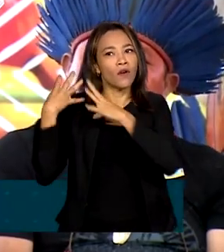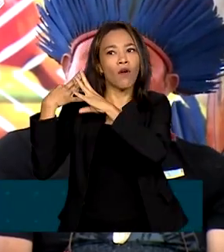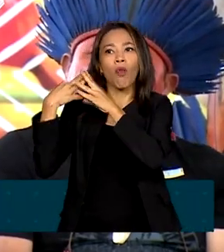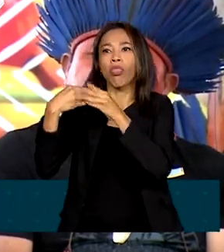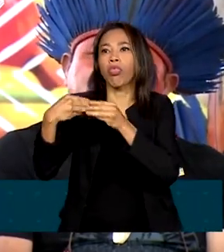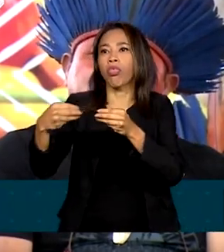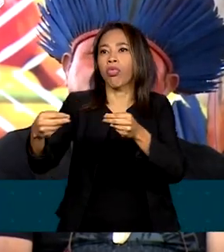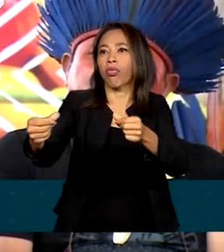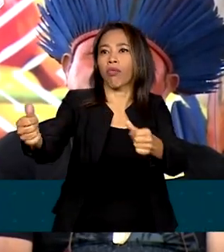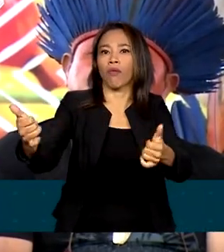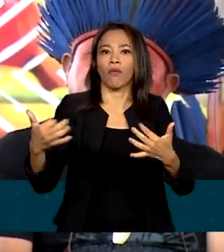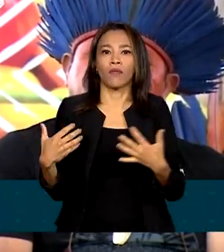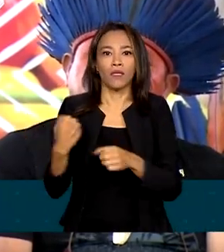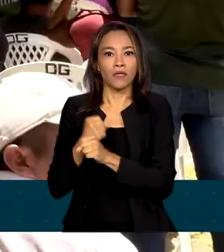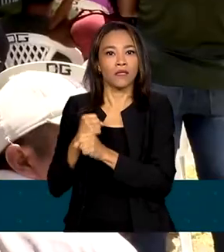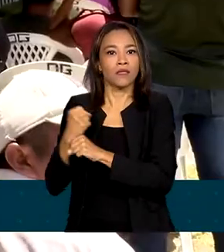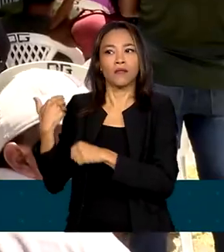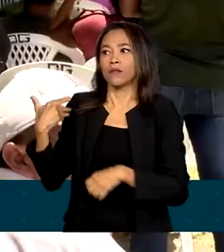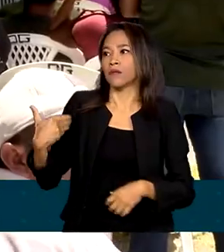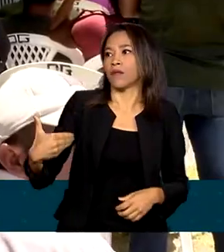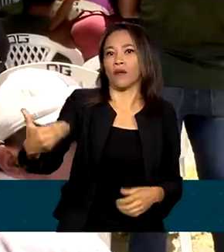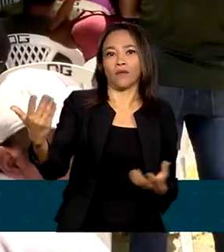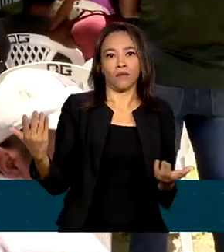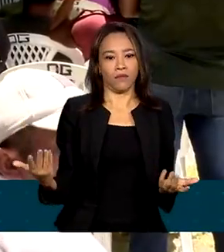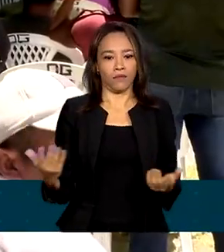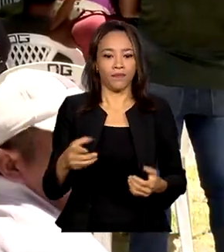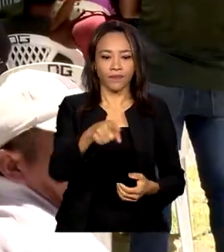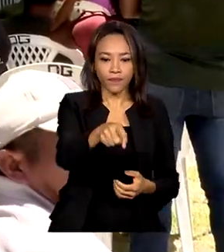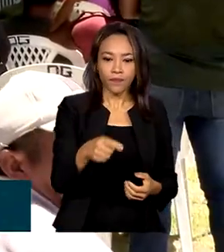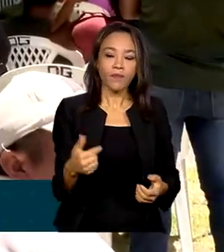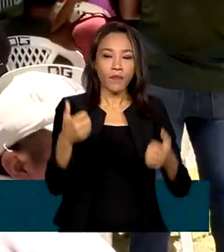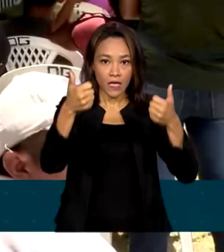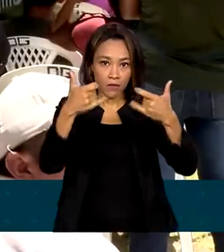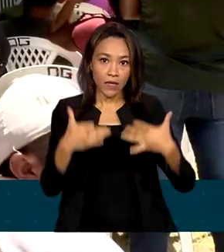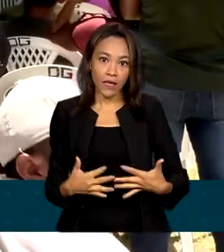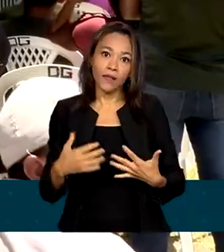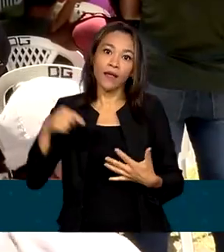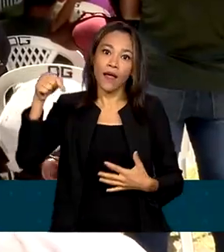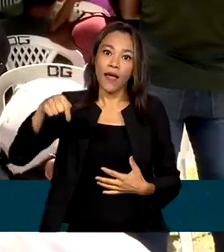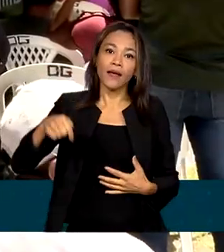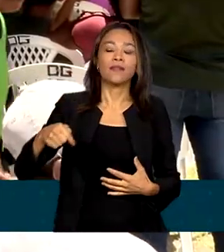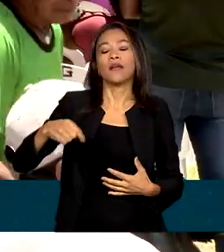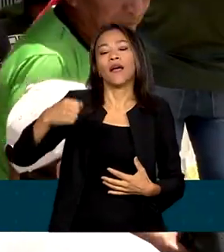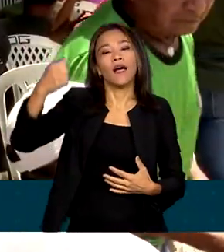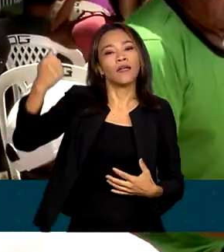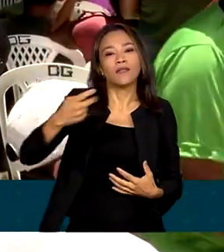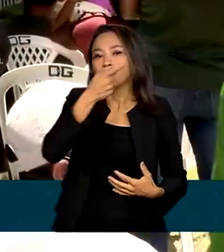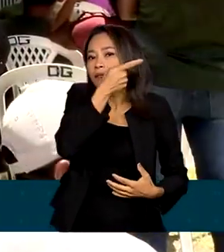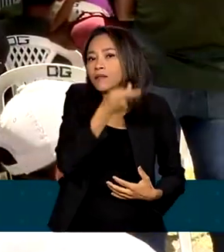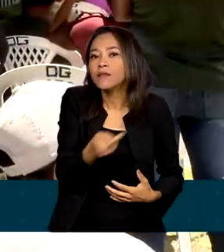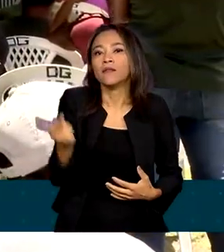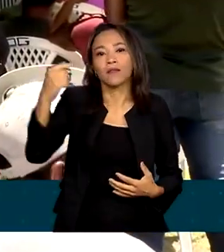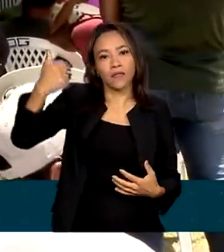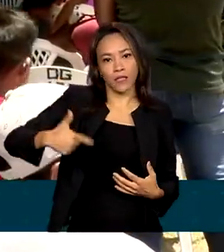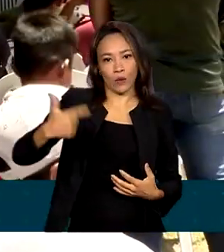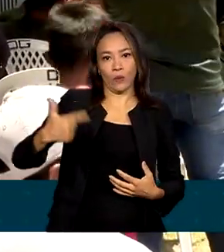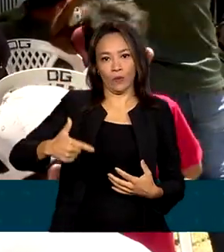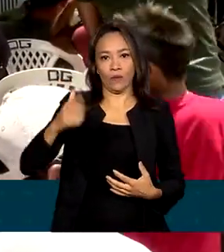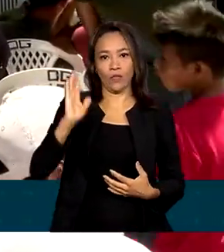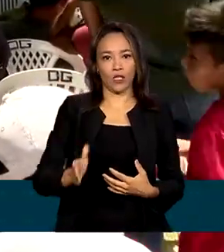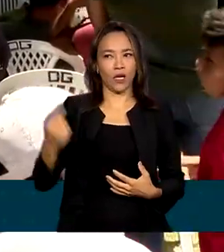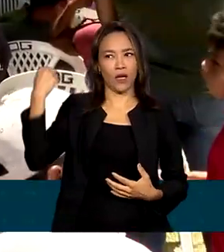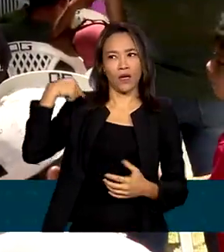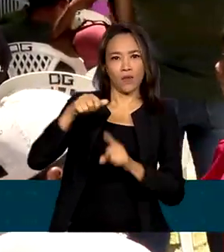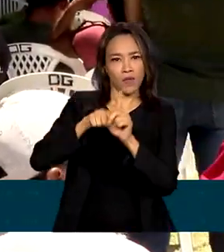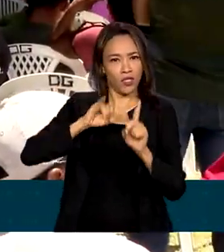durante esses últimos anos. Essa foi a segunda visita de Lula a Roraima desde que assumiu a presidência. Em janeiro,